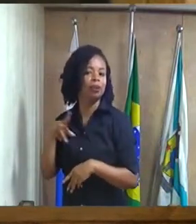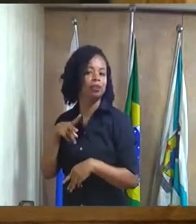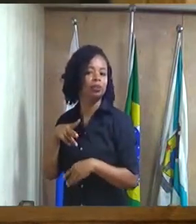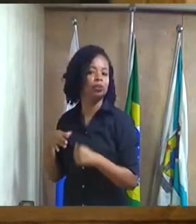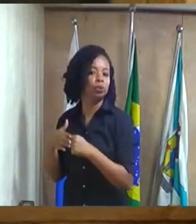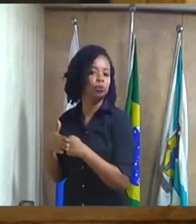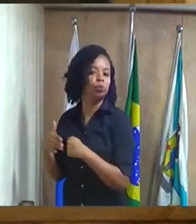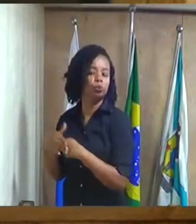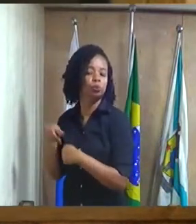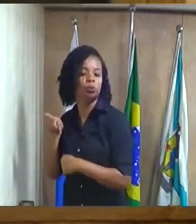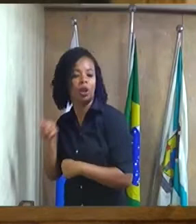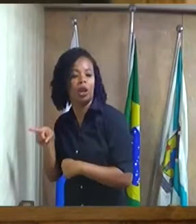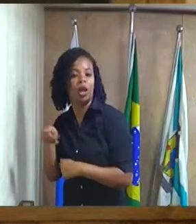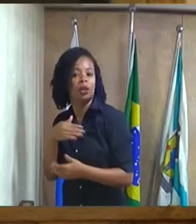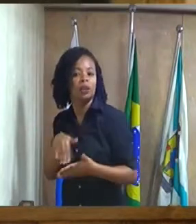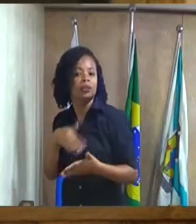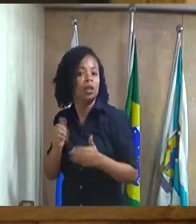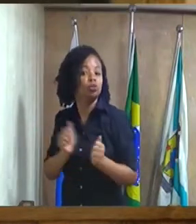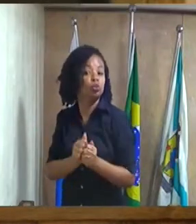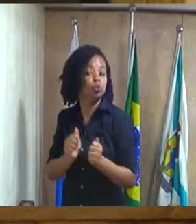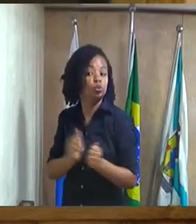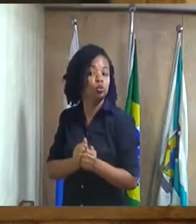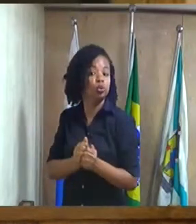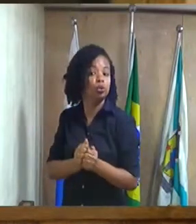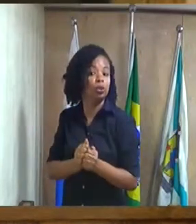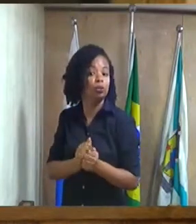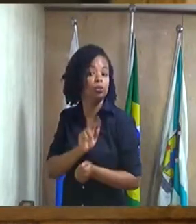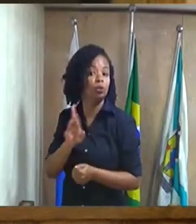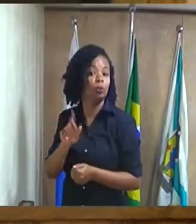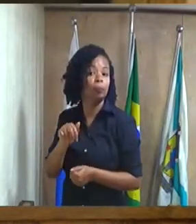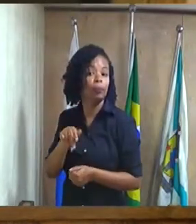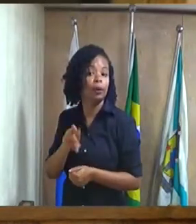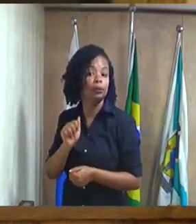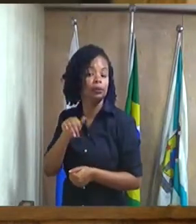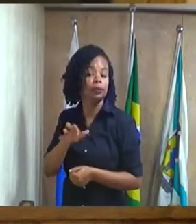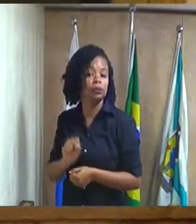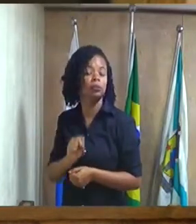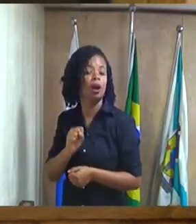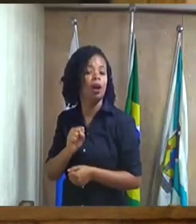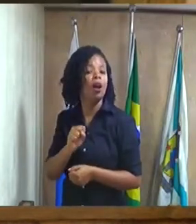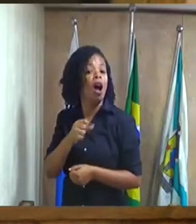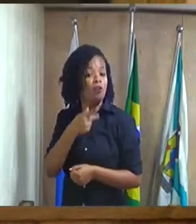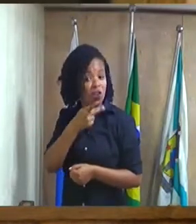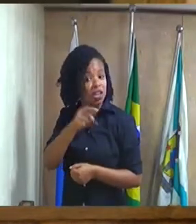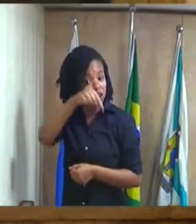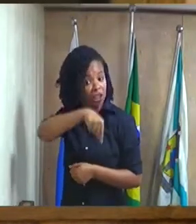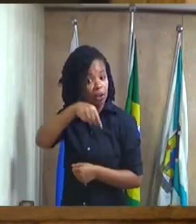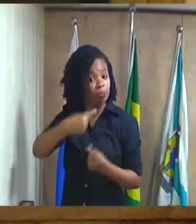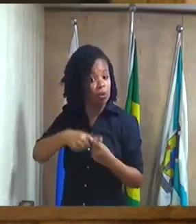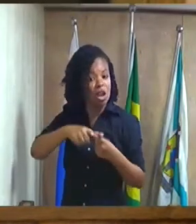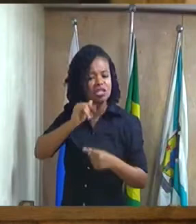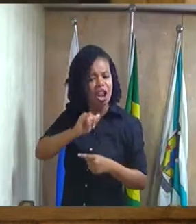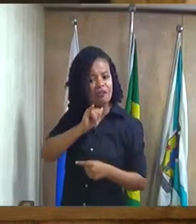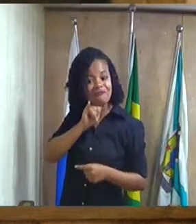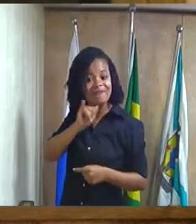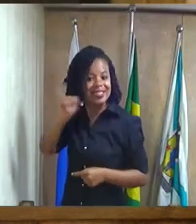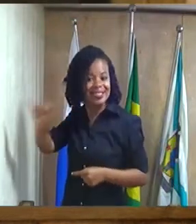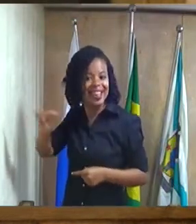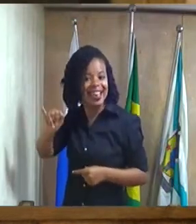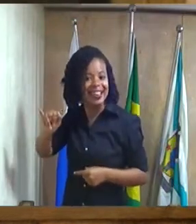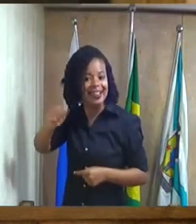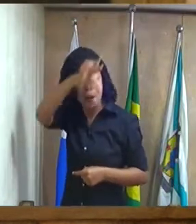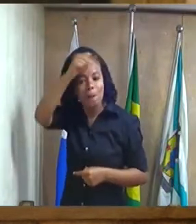presente com a secretaria de humanismo presente e estou falando aqui que eu já falei com o prefeito falei para o prefeito